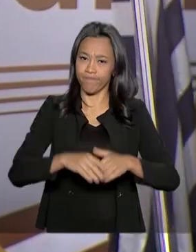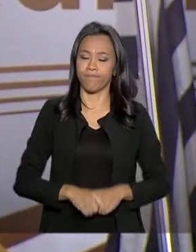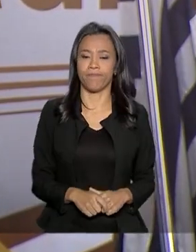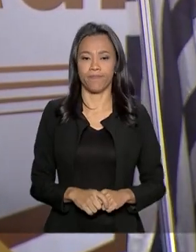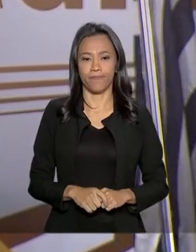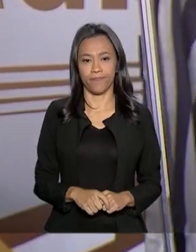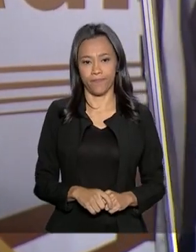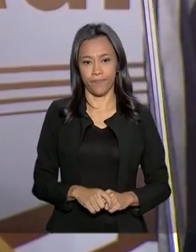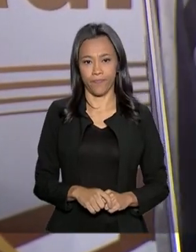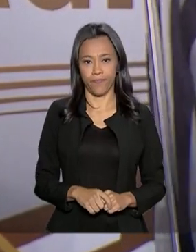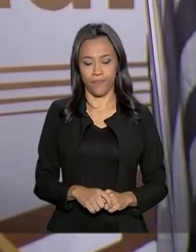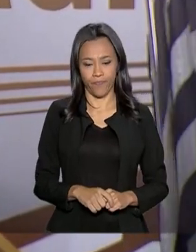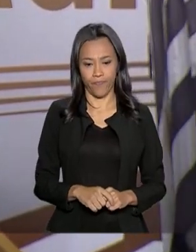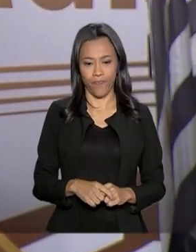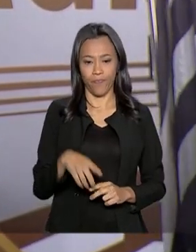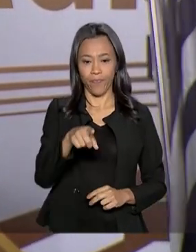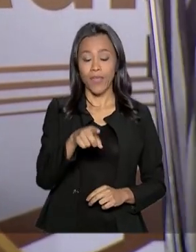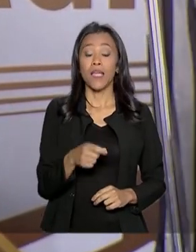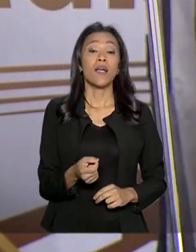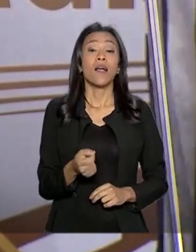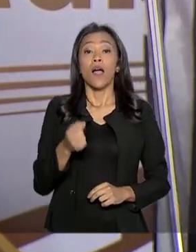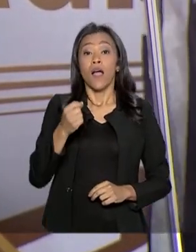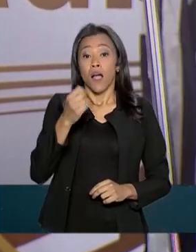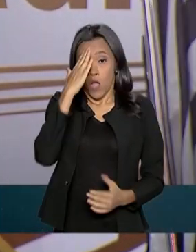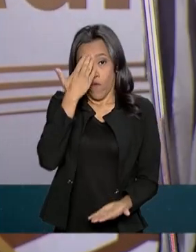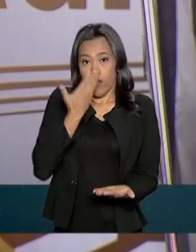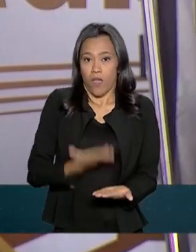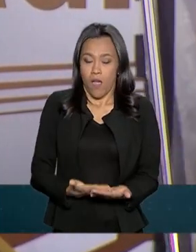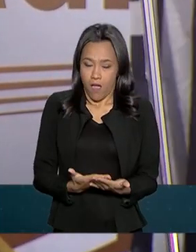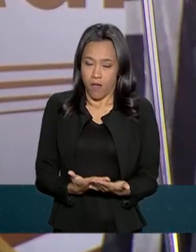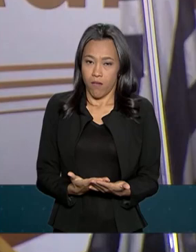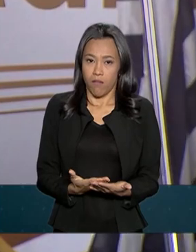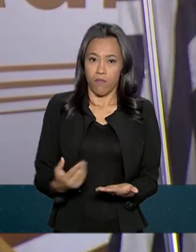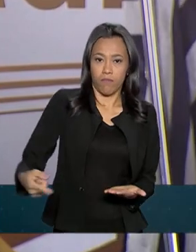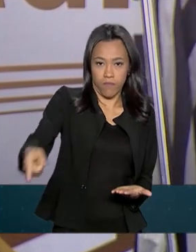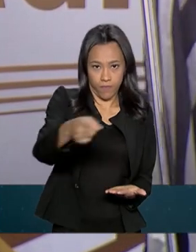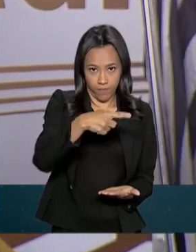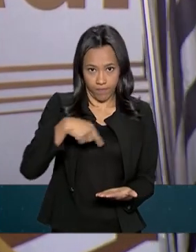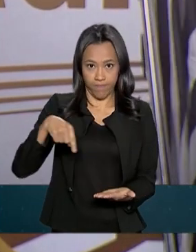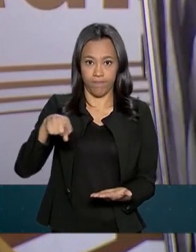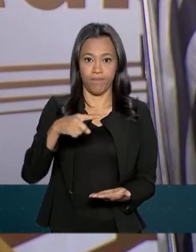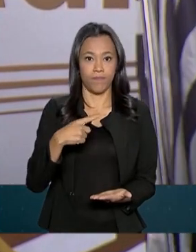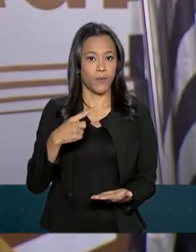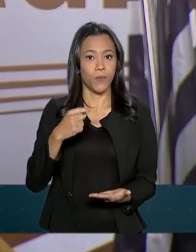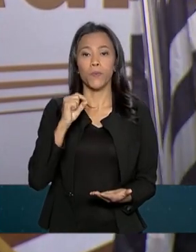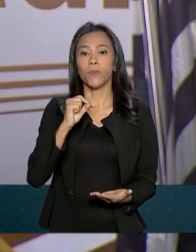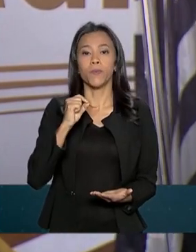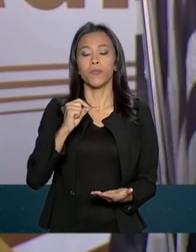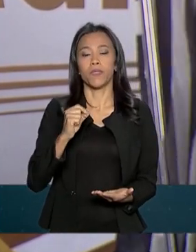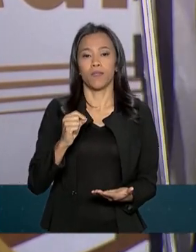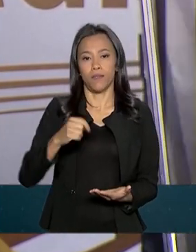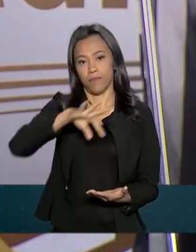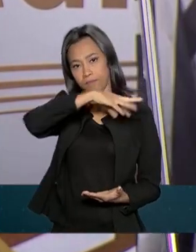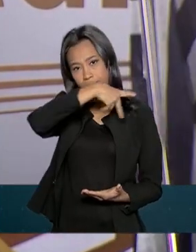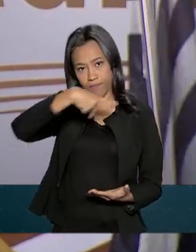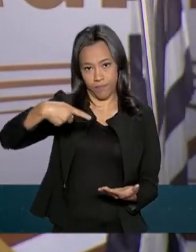vocês me confiaram a presidência da República.